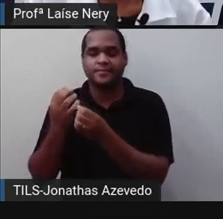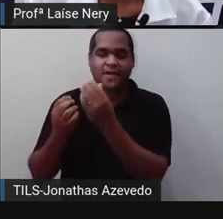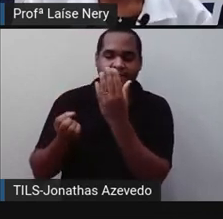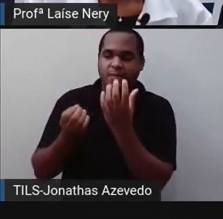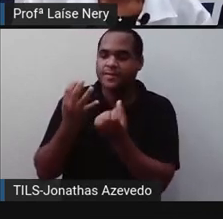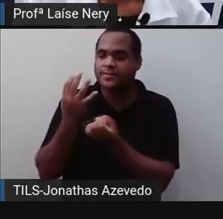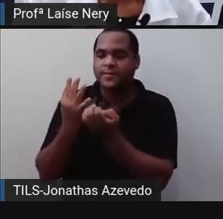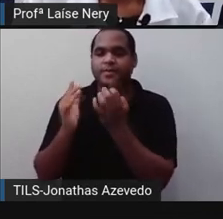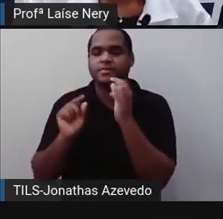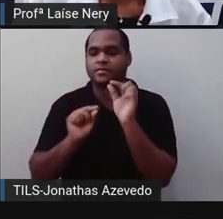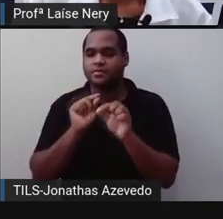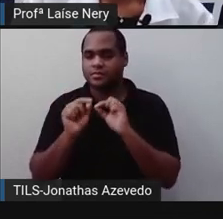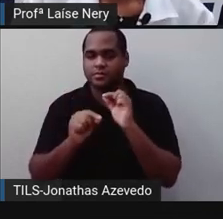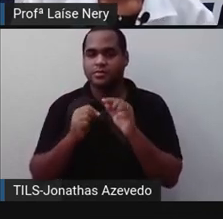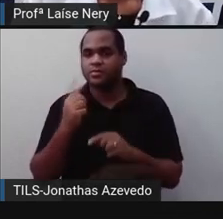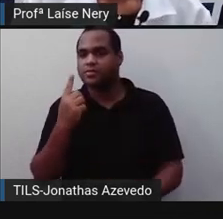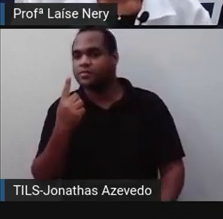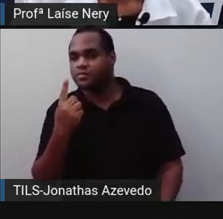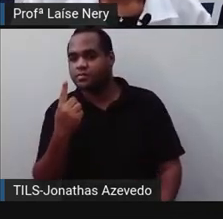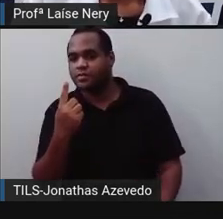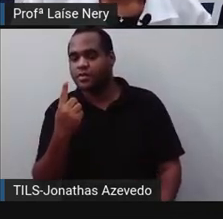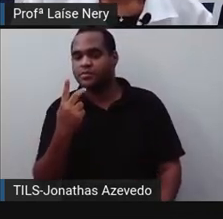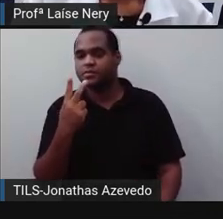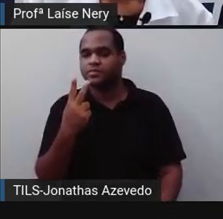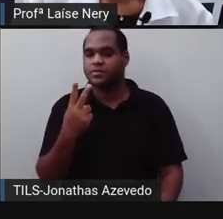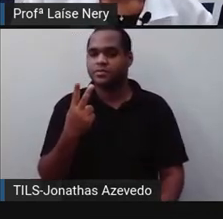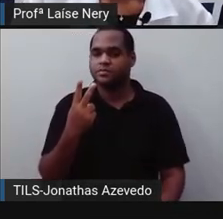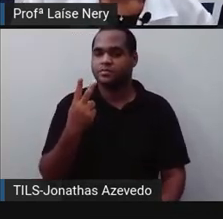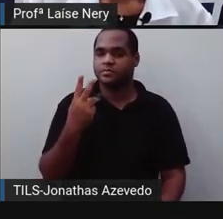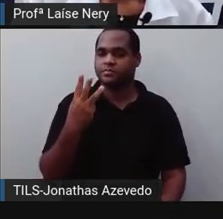Então, vamos lá. Uma, duas,